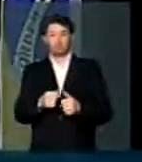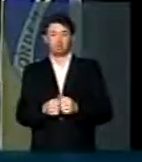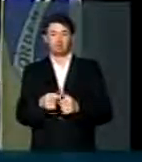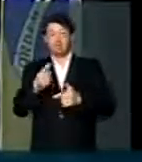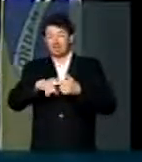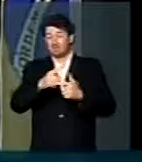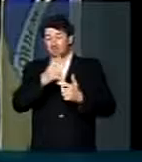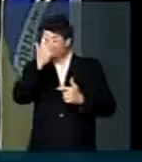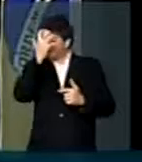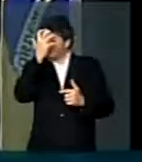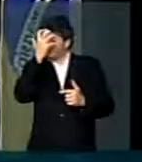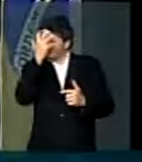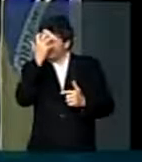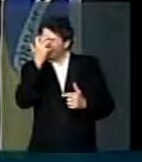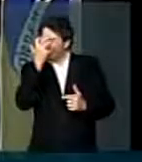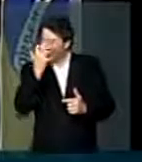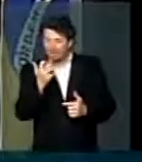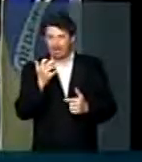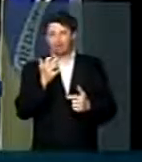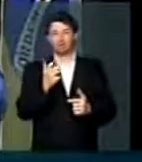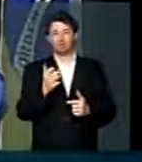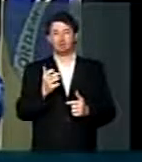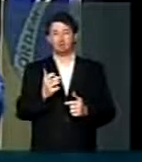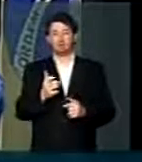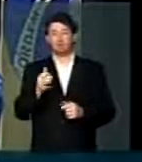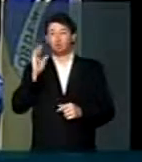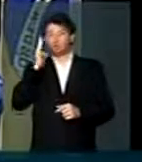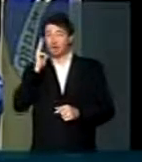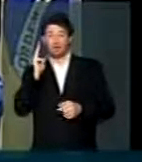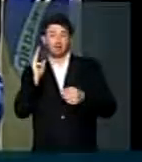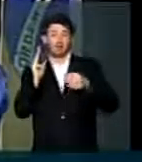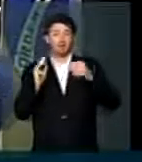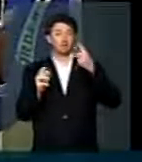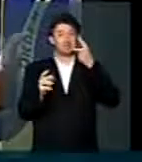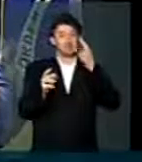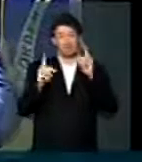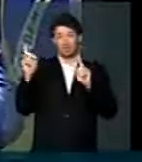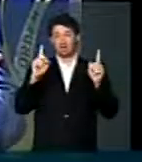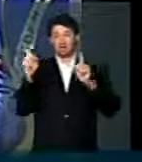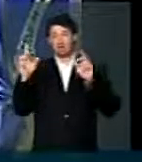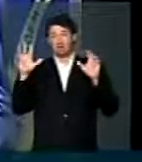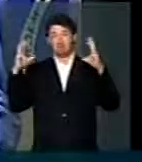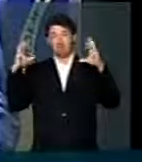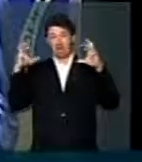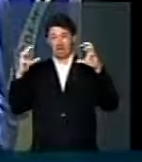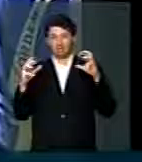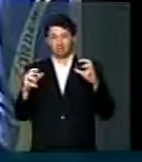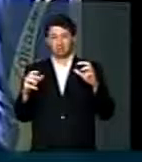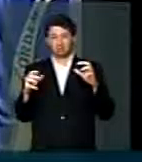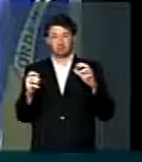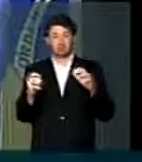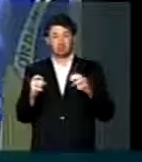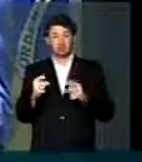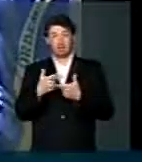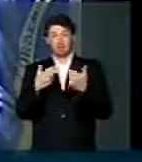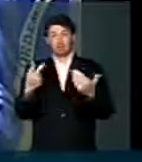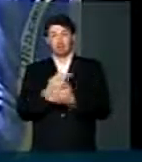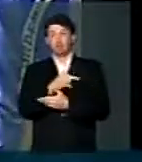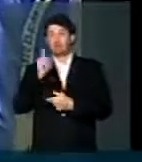procure caminhos lógicos e possíveis para a gente...